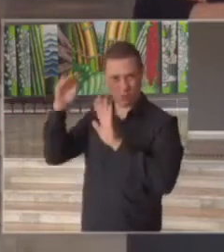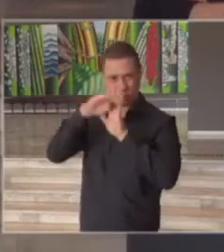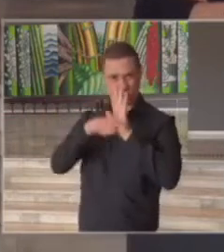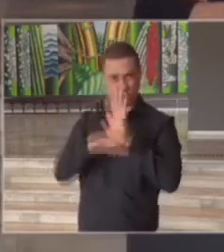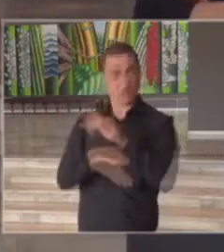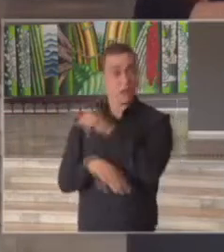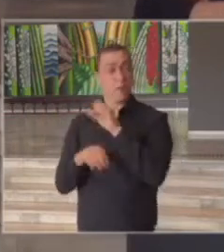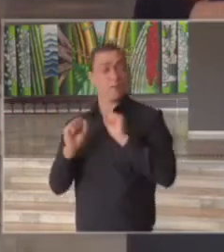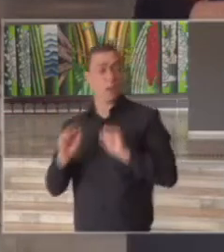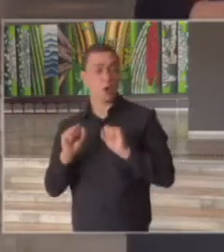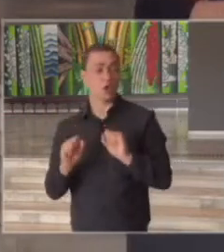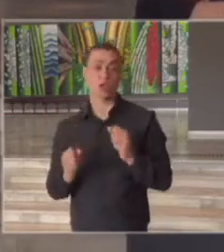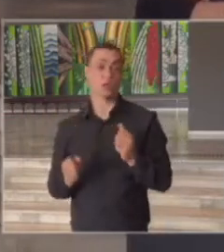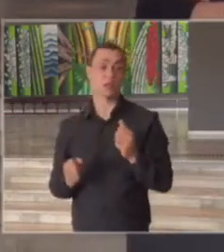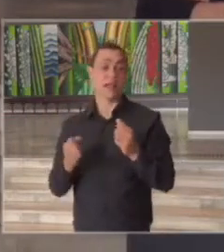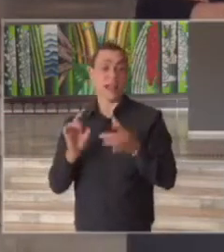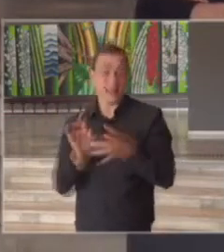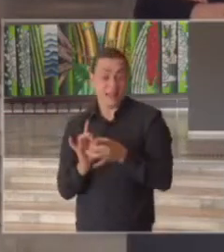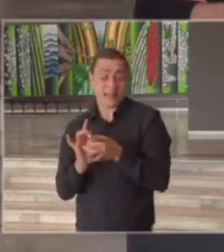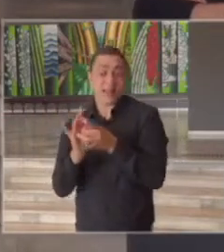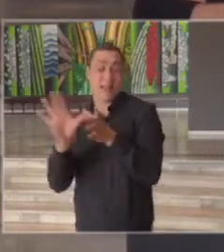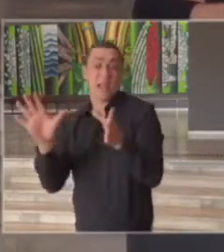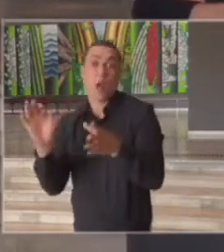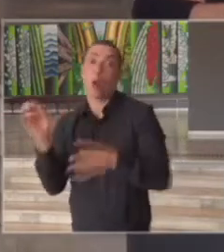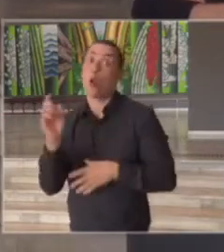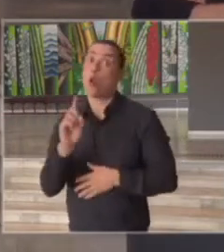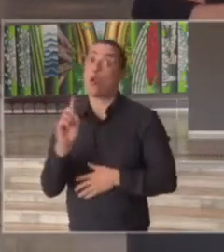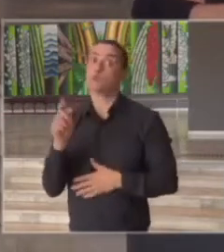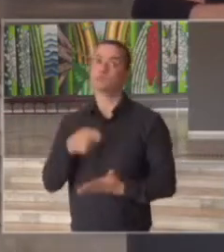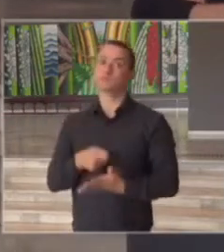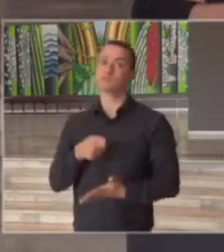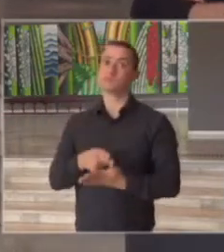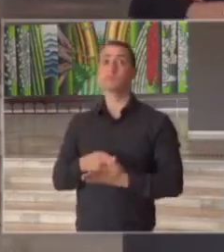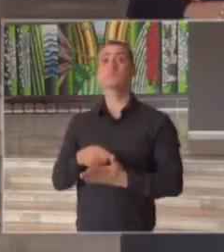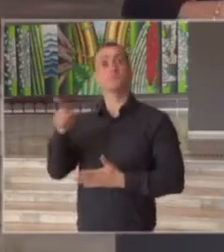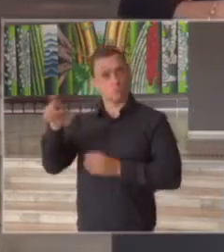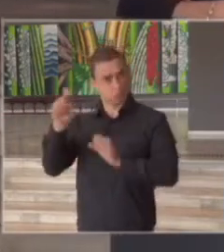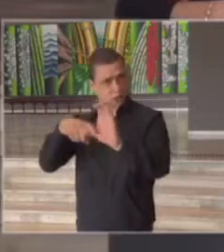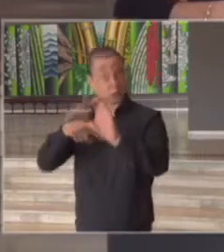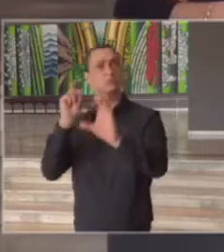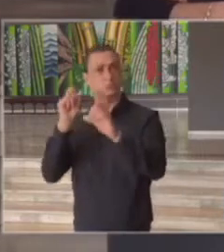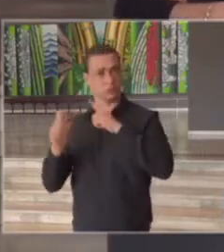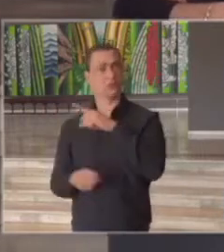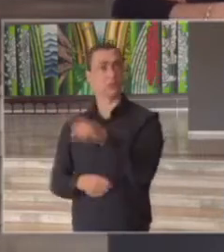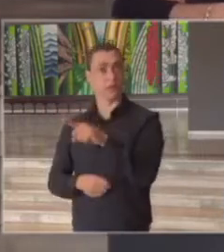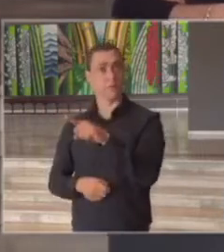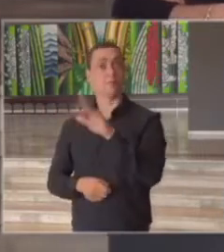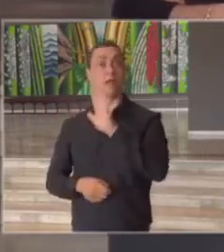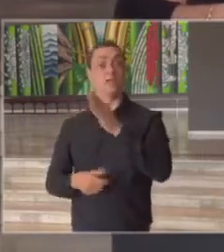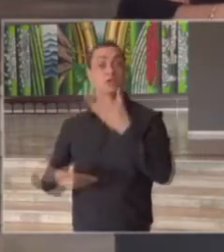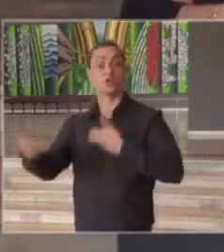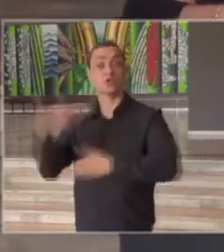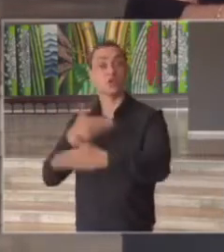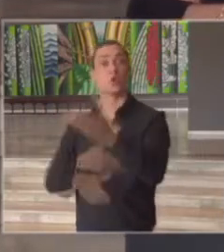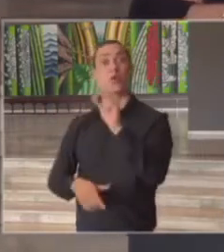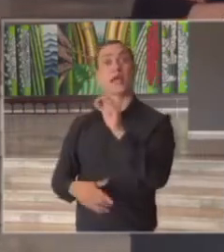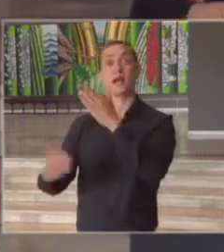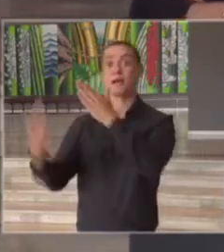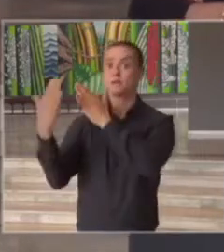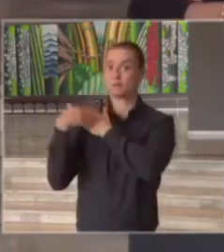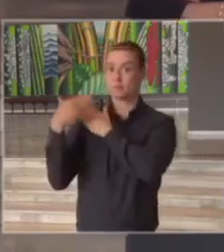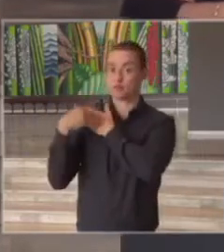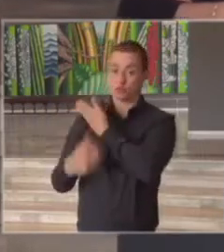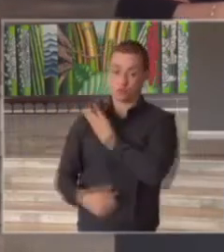fazerem ou sua flexibilização ou seu endurecimento e essa autonomia vem compartilhada da responsabilidade